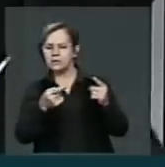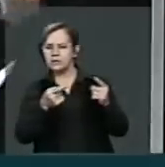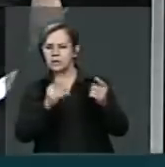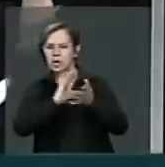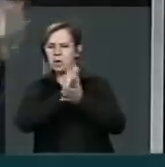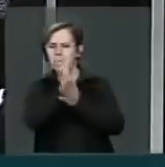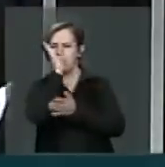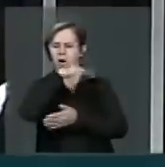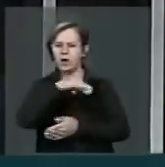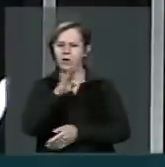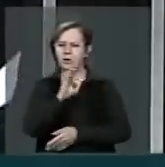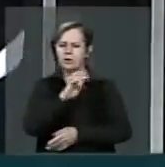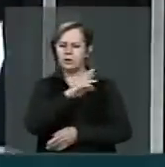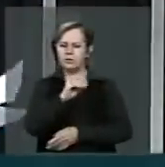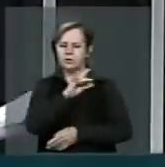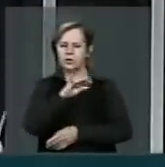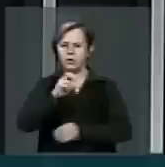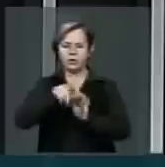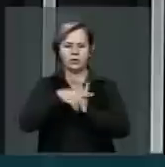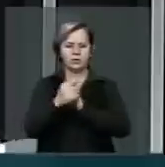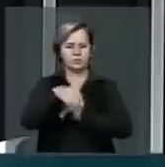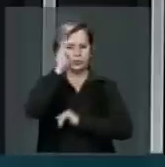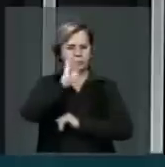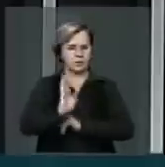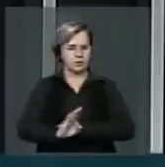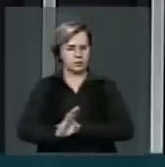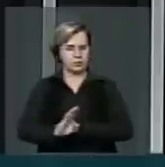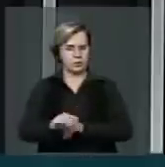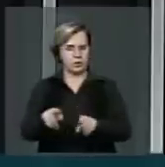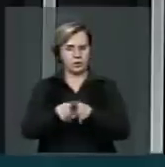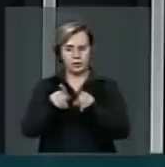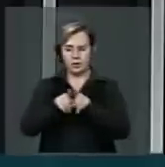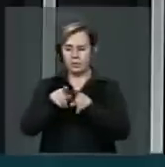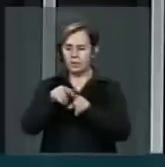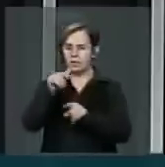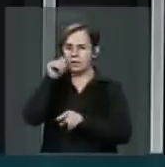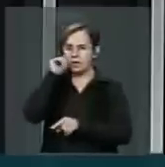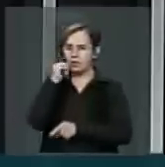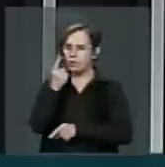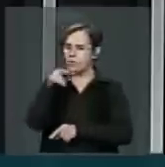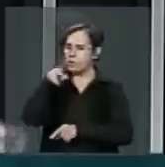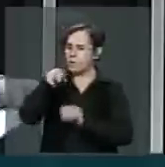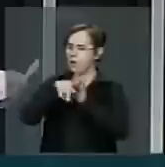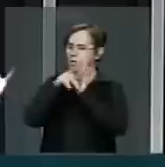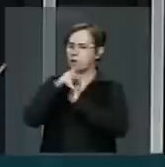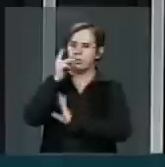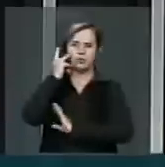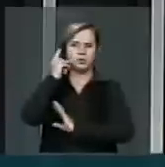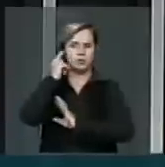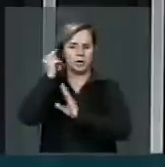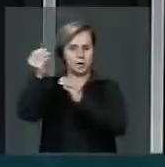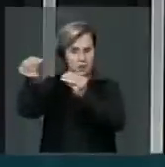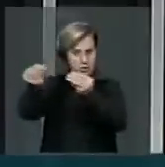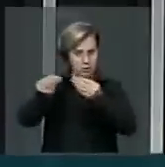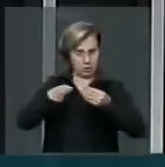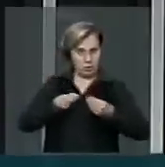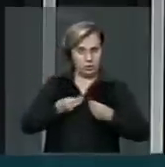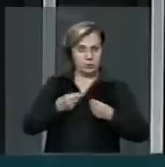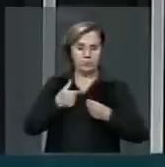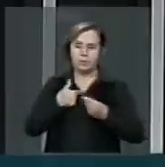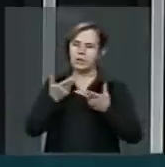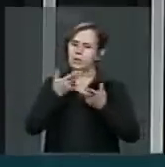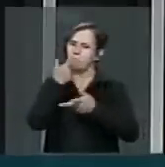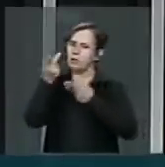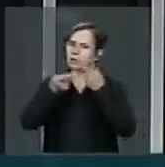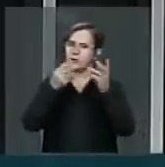finalizamos e recebi recentemente de uma irmã do Ceará que eu faço questão de